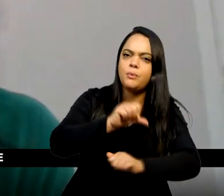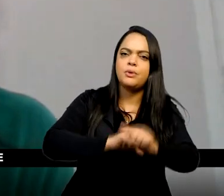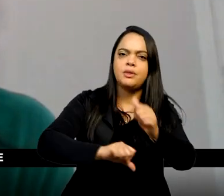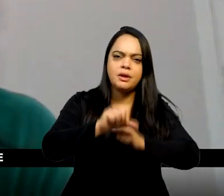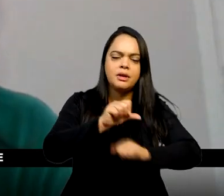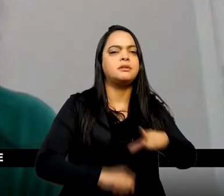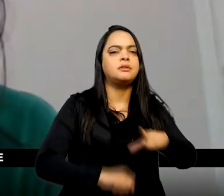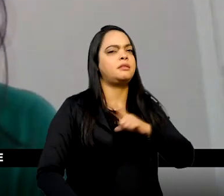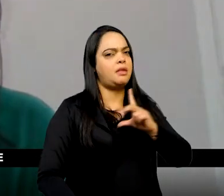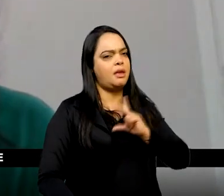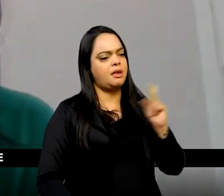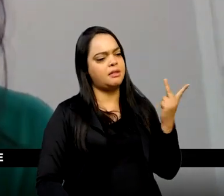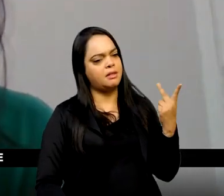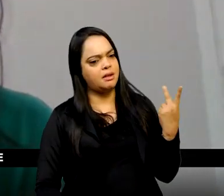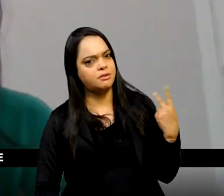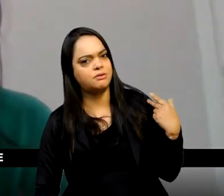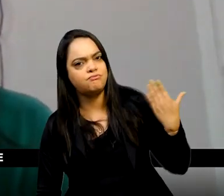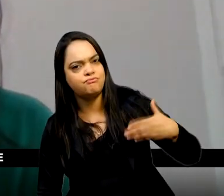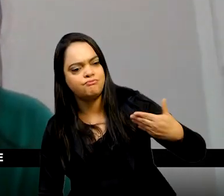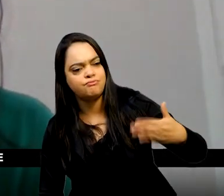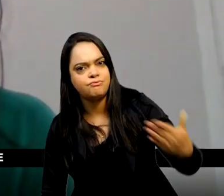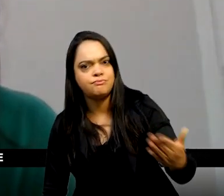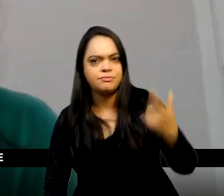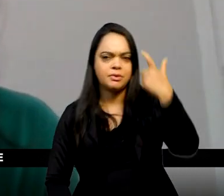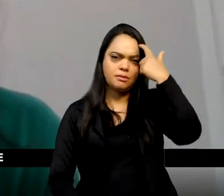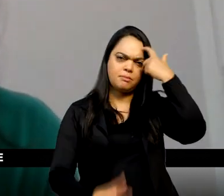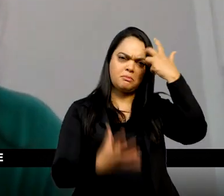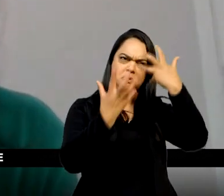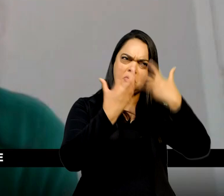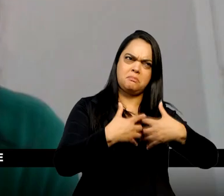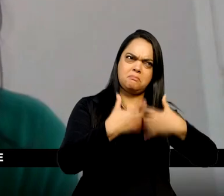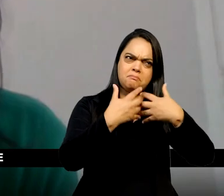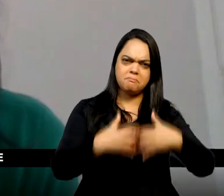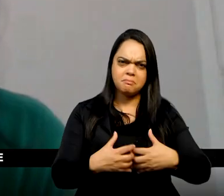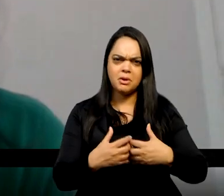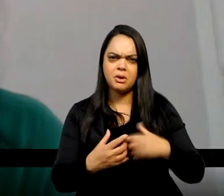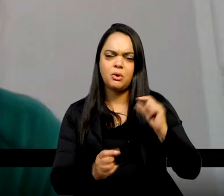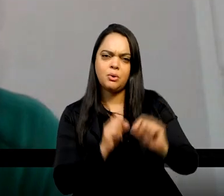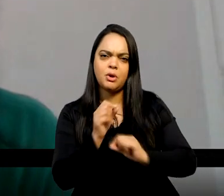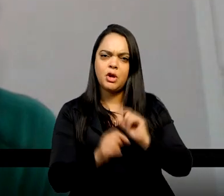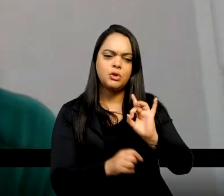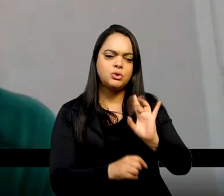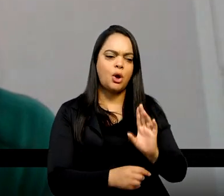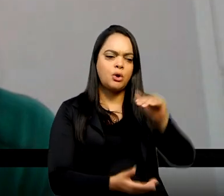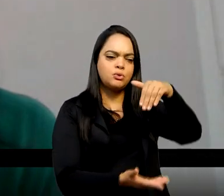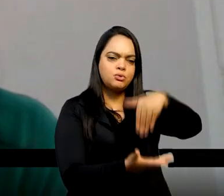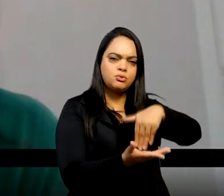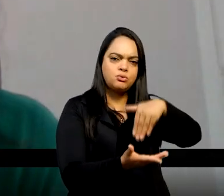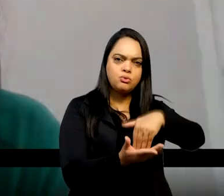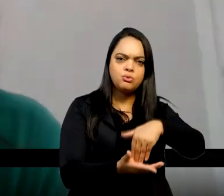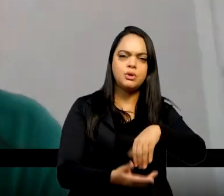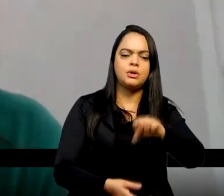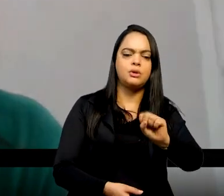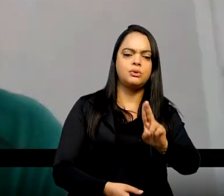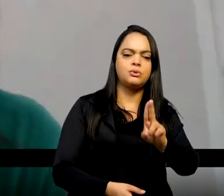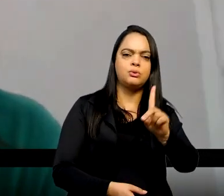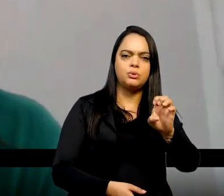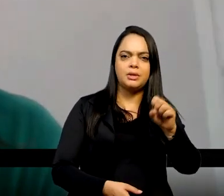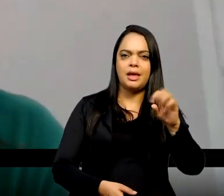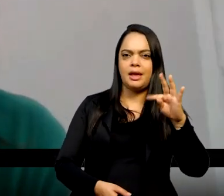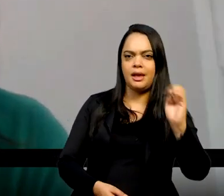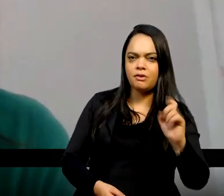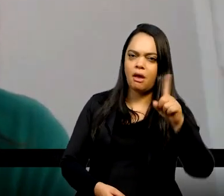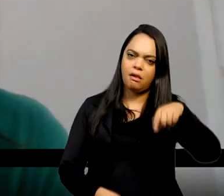independências que por muito tempo pensou no eixo do Sul-Sudeste, né, como protagonista do